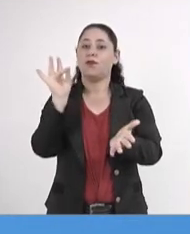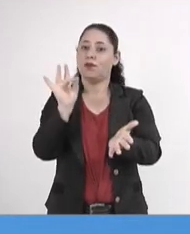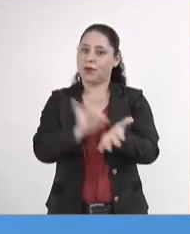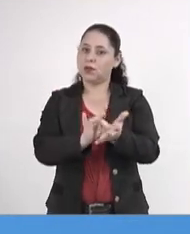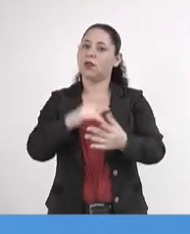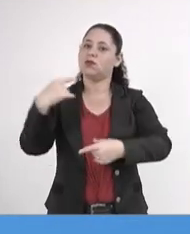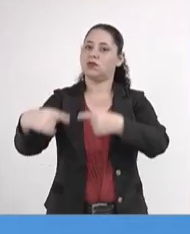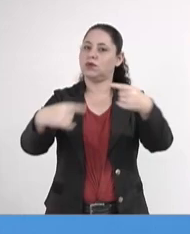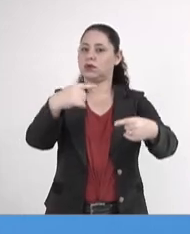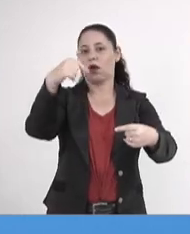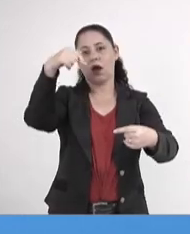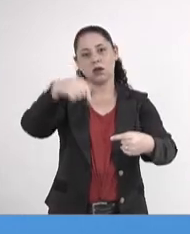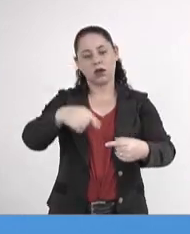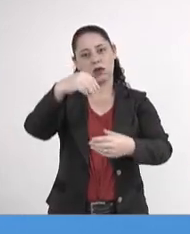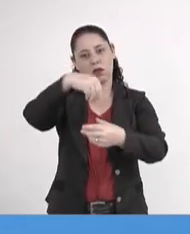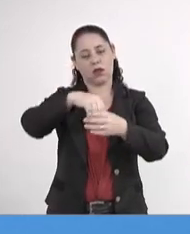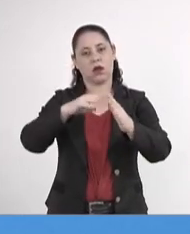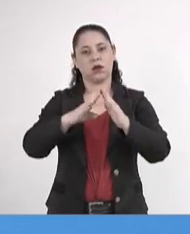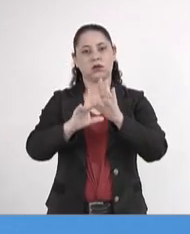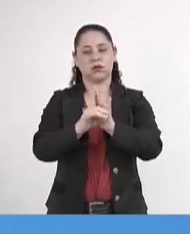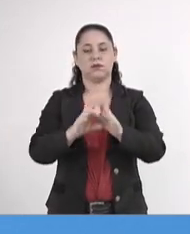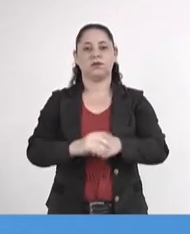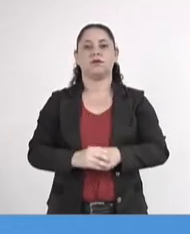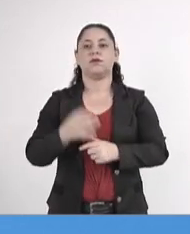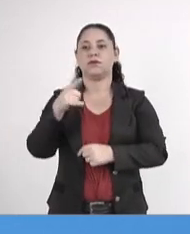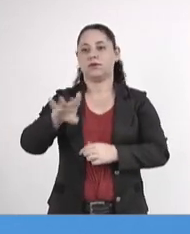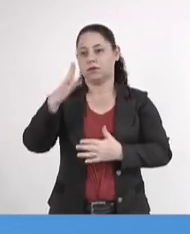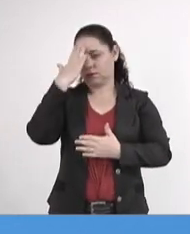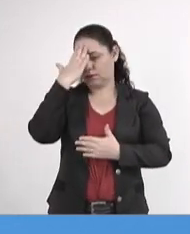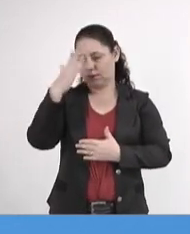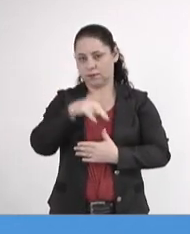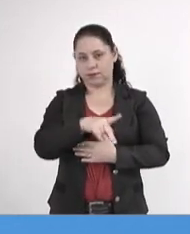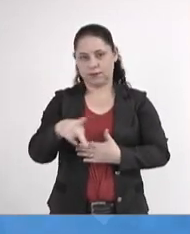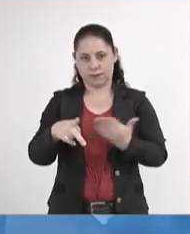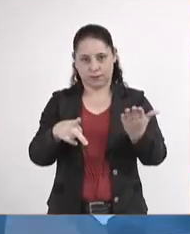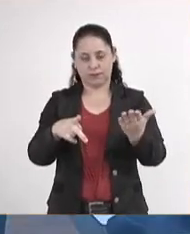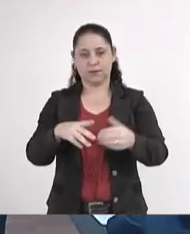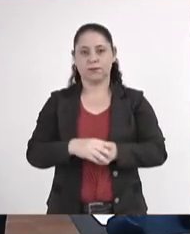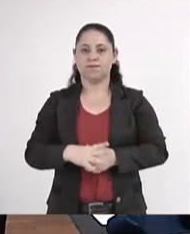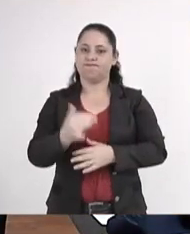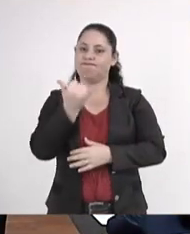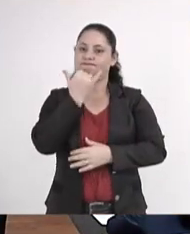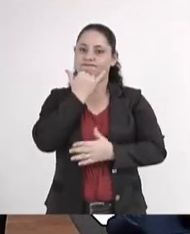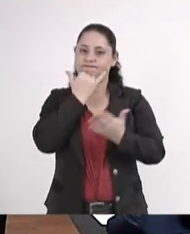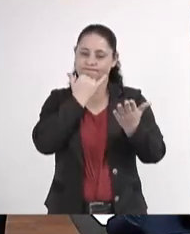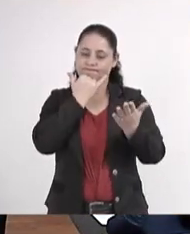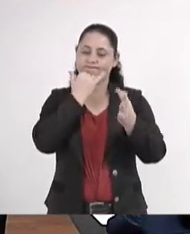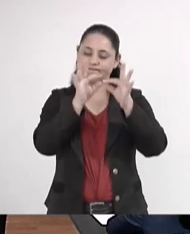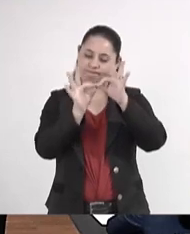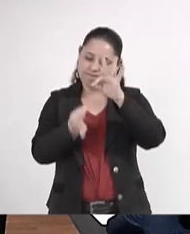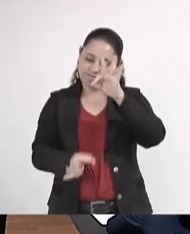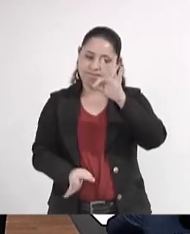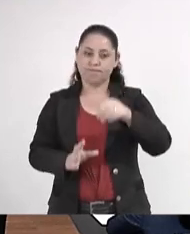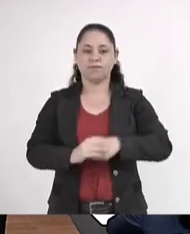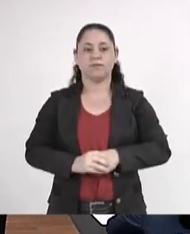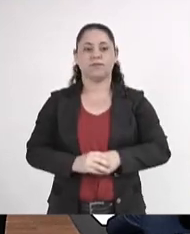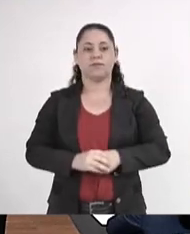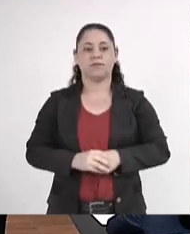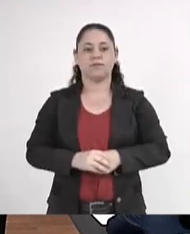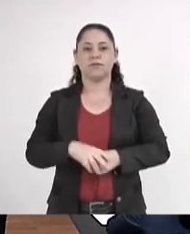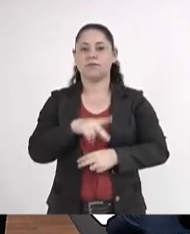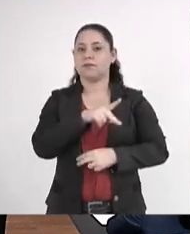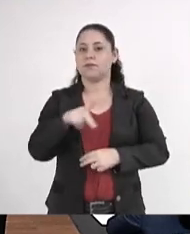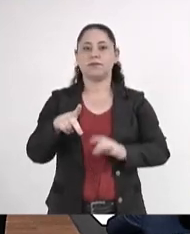do debate que foi travado aqui dentro dessa Casa. Então, mais uma vez, agradecendo a Vossa Excelência e perdão por ter me estendido. Essa presidência